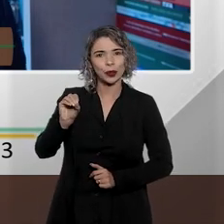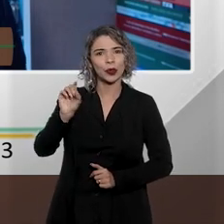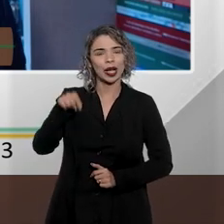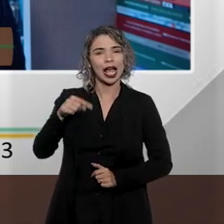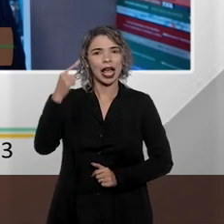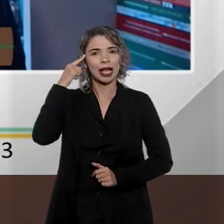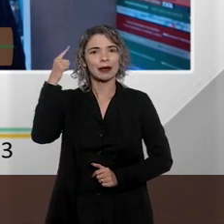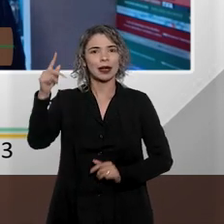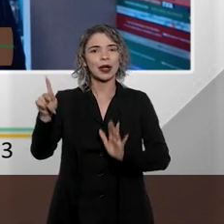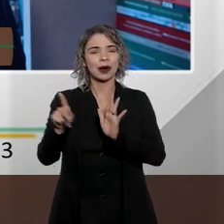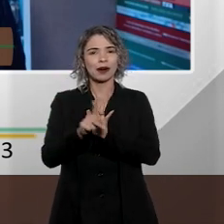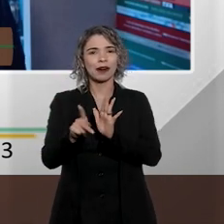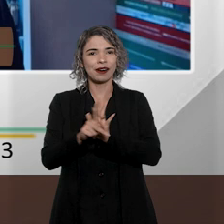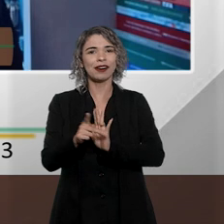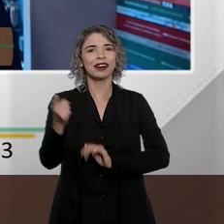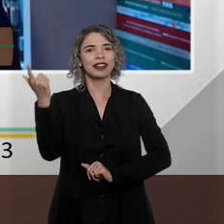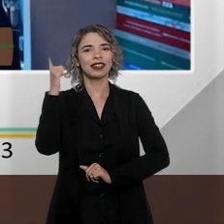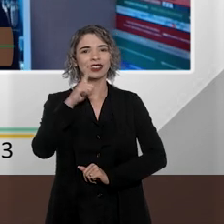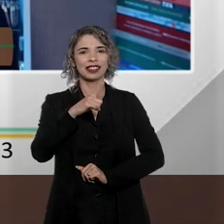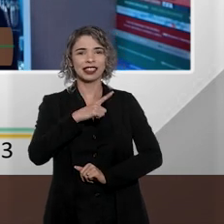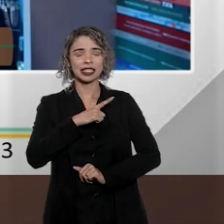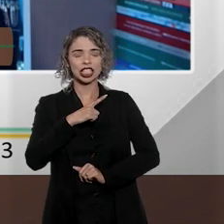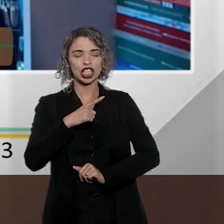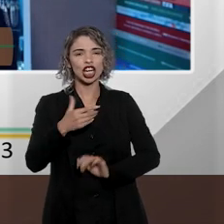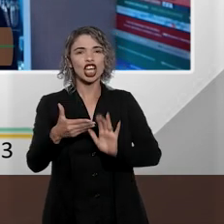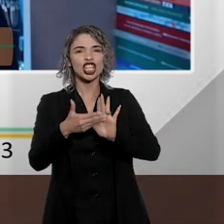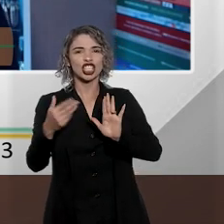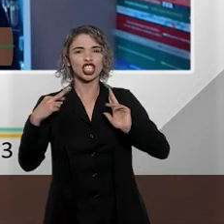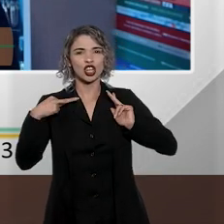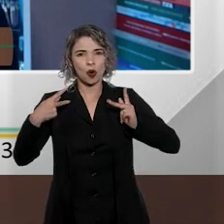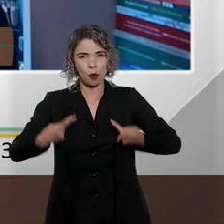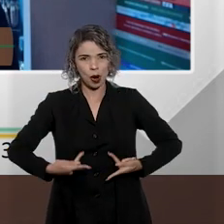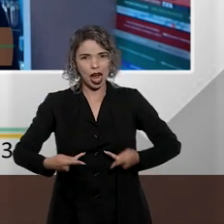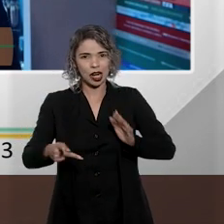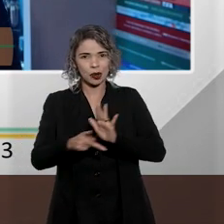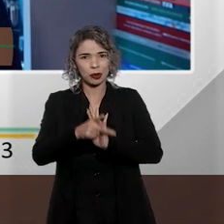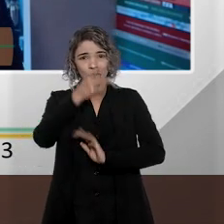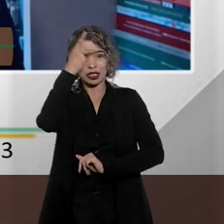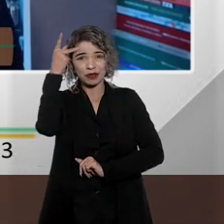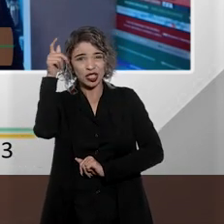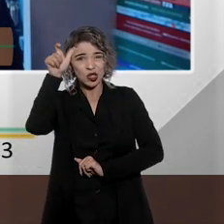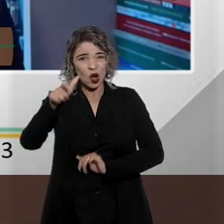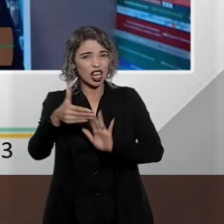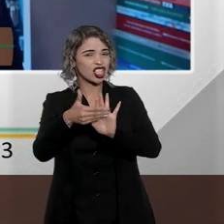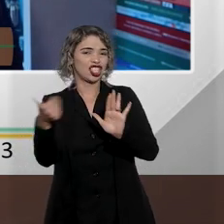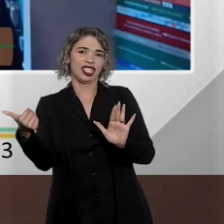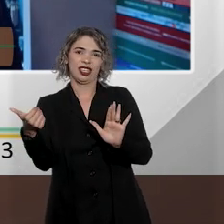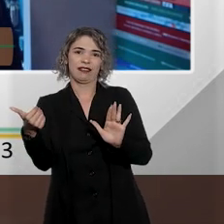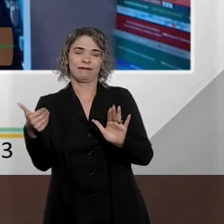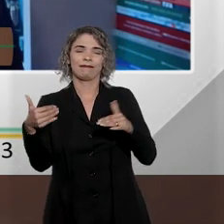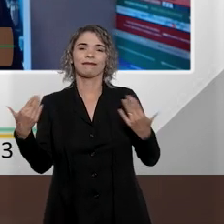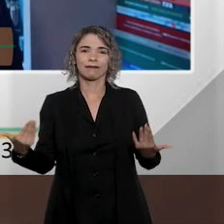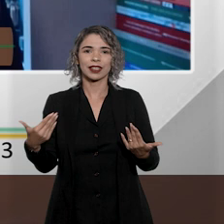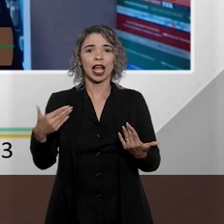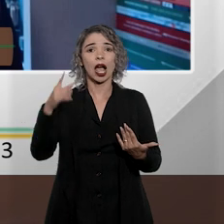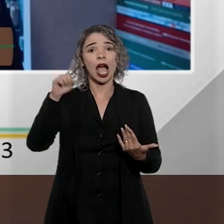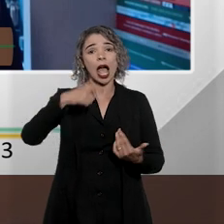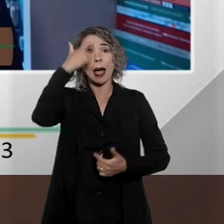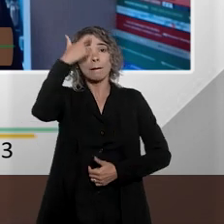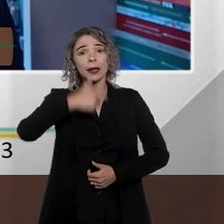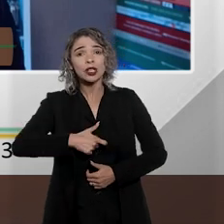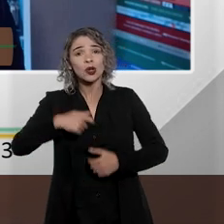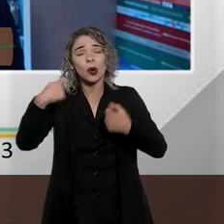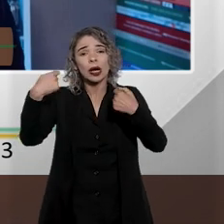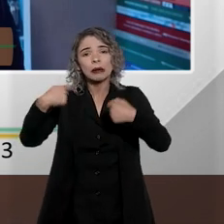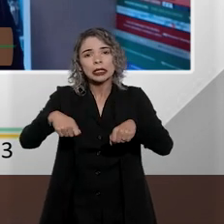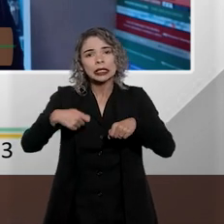é o racismo. O racismo retira a condição de humano das pessoas. Então, ser um indivíduo